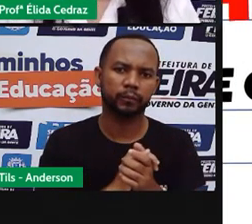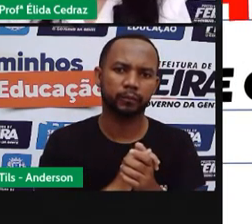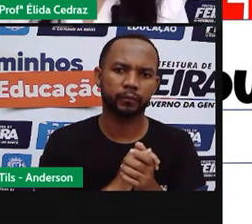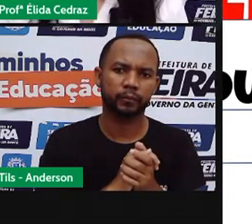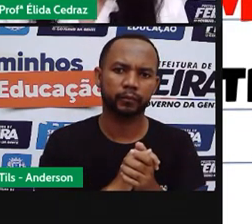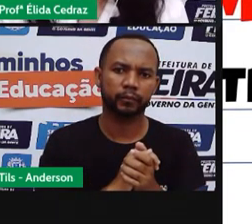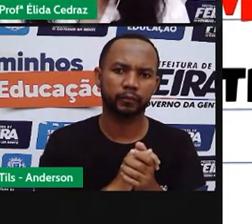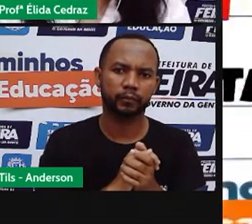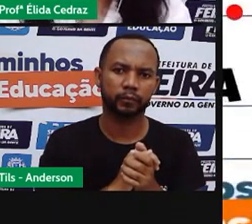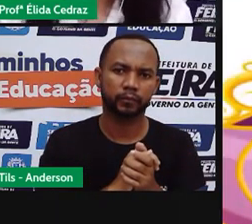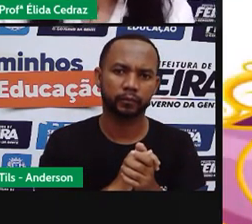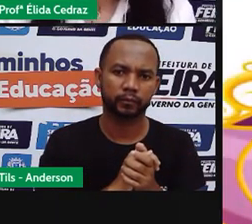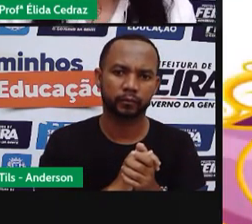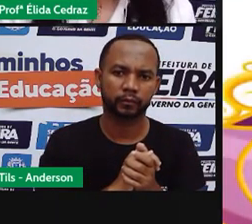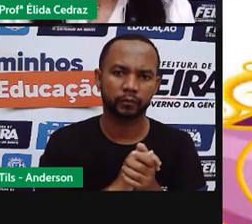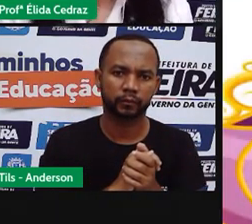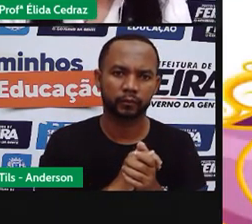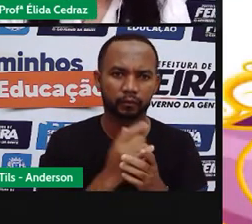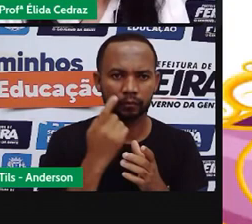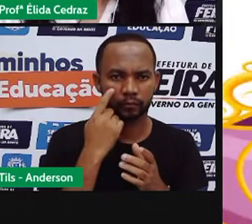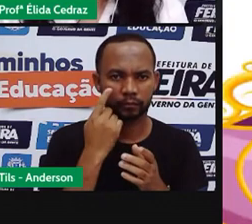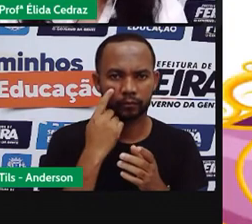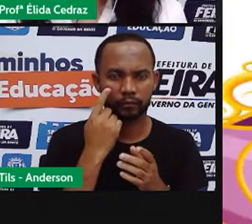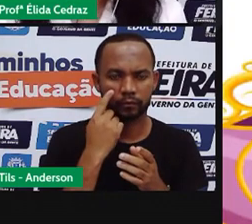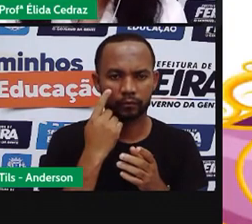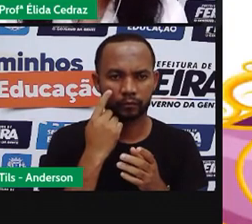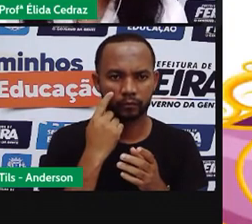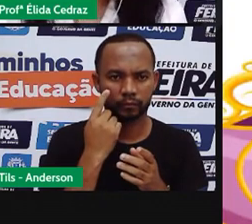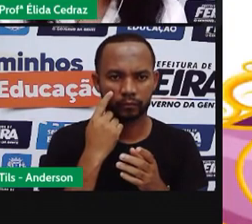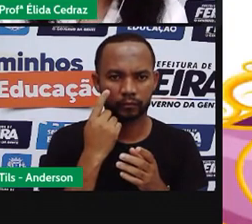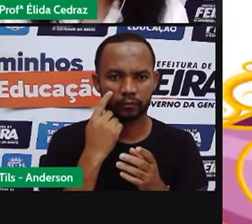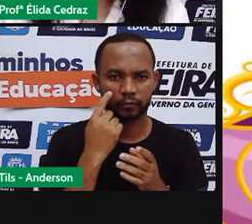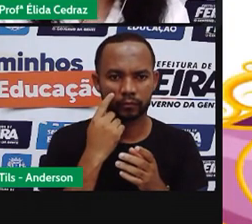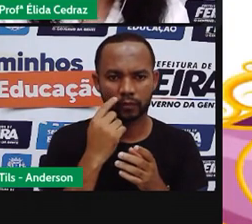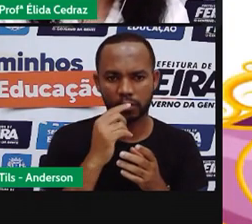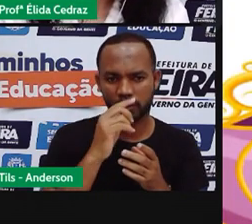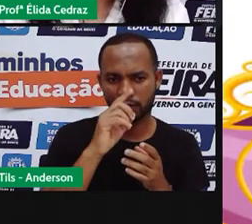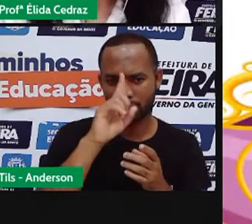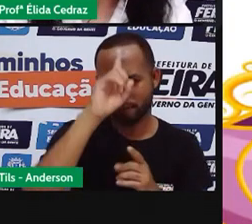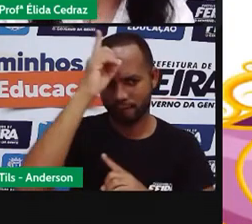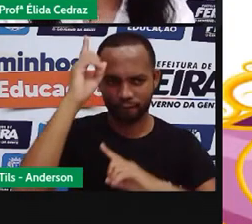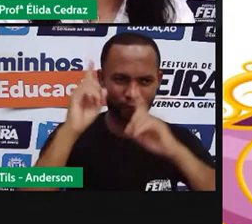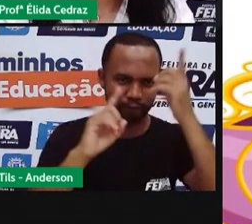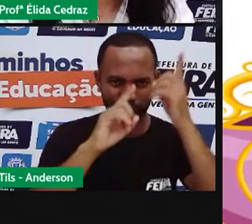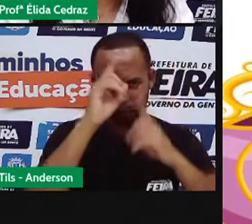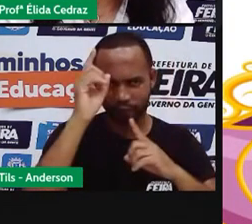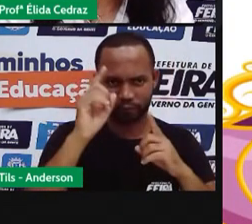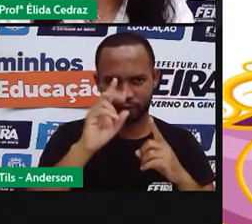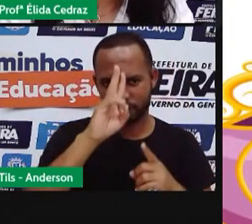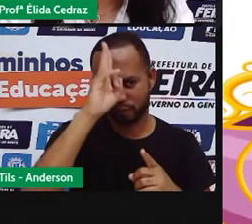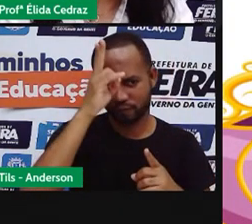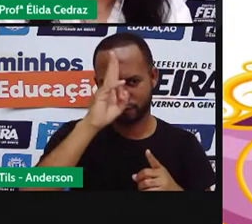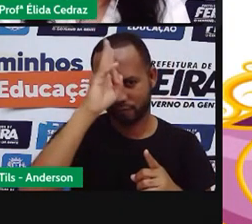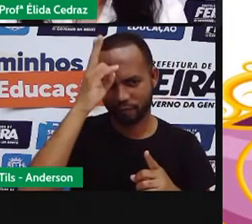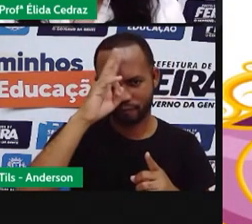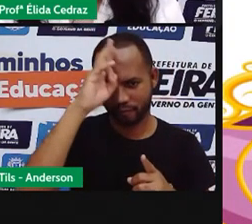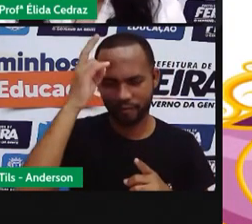E nós vamos para a nossa religião de contos de fadas. O que são eles?